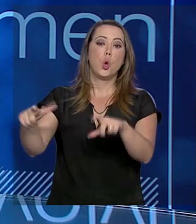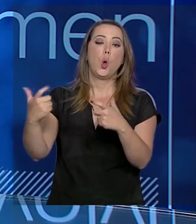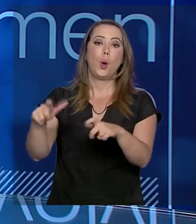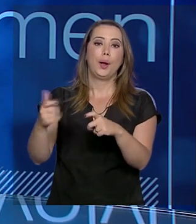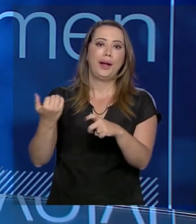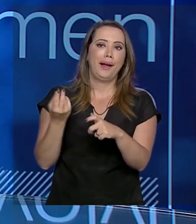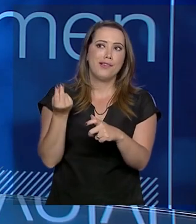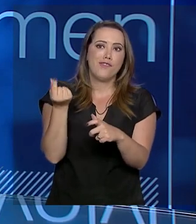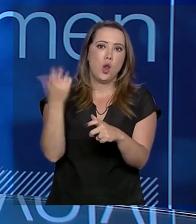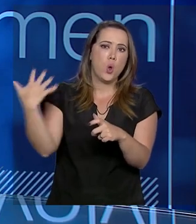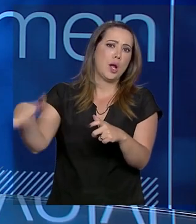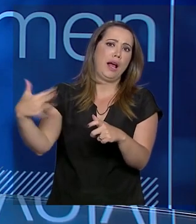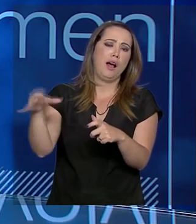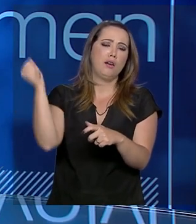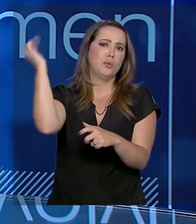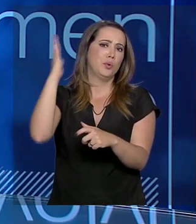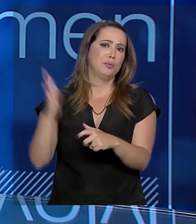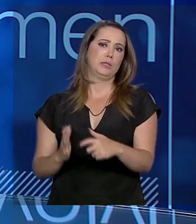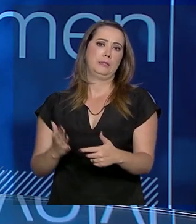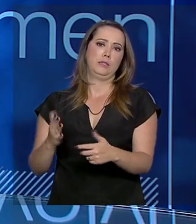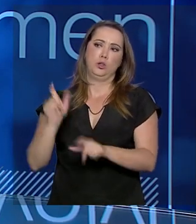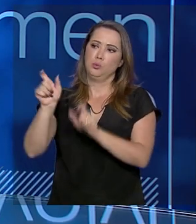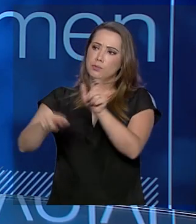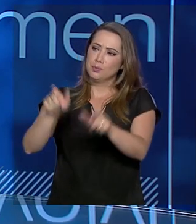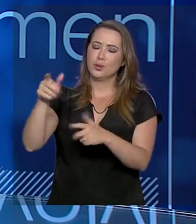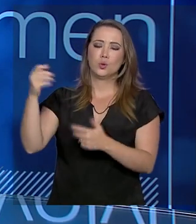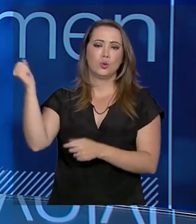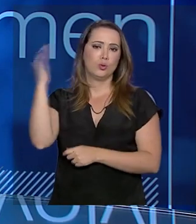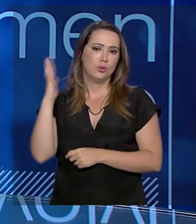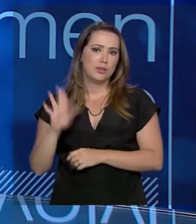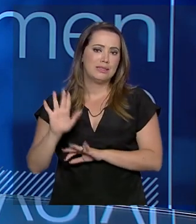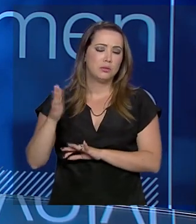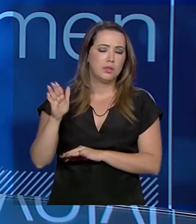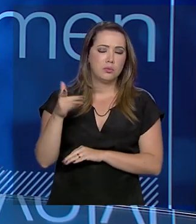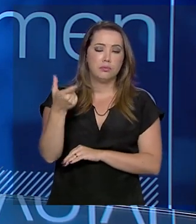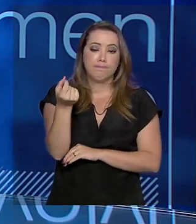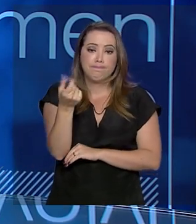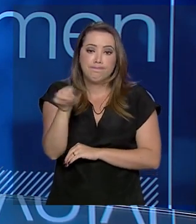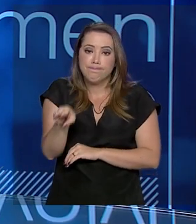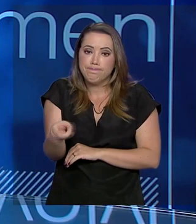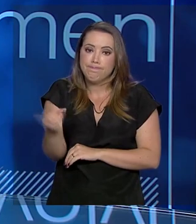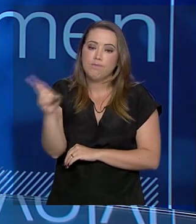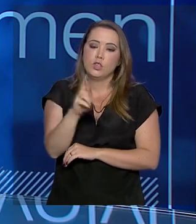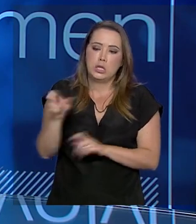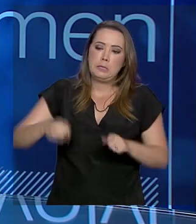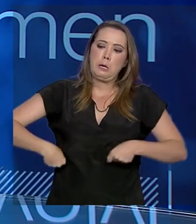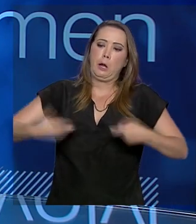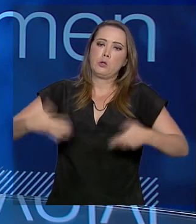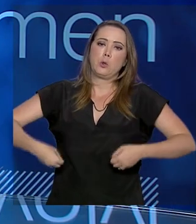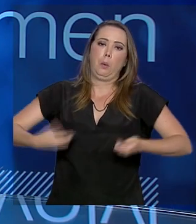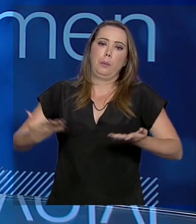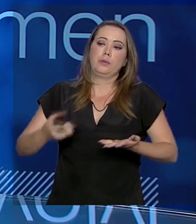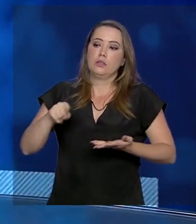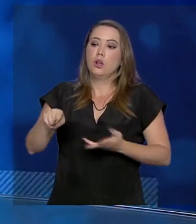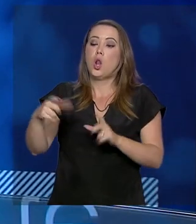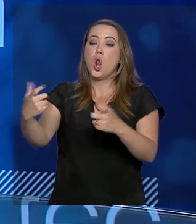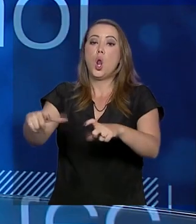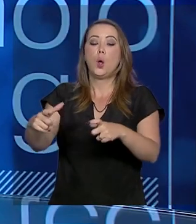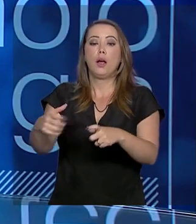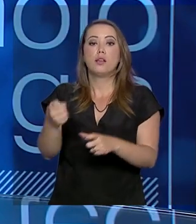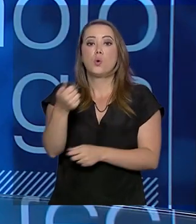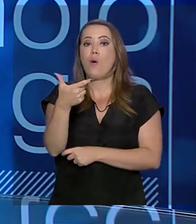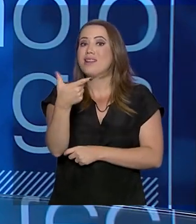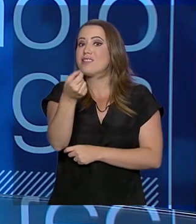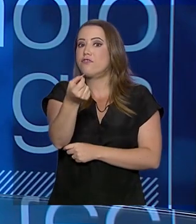custaram muito dinheiro aos bolsos dos brasileiros. Aproximadamente 200 milhões de reais foram gastos. E esses quase 20